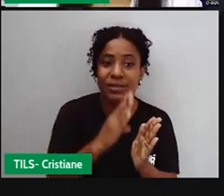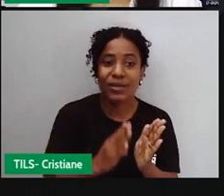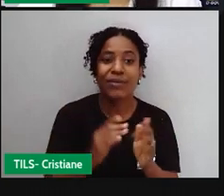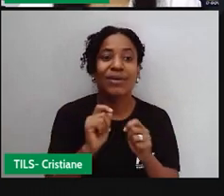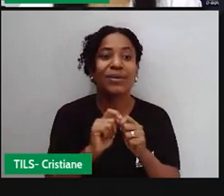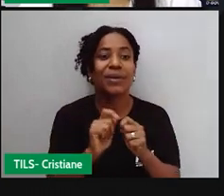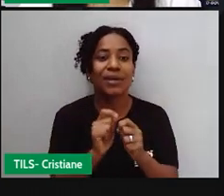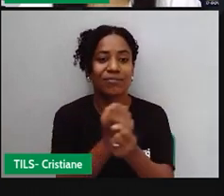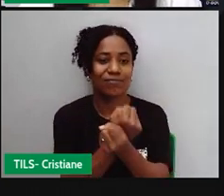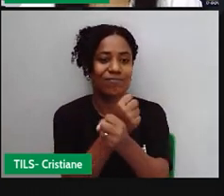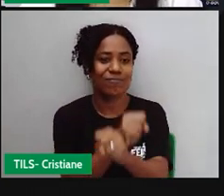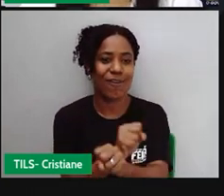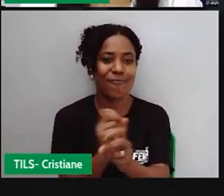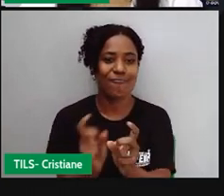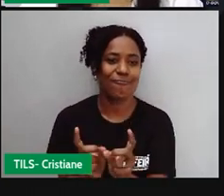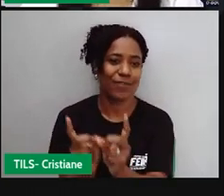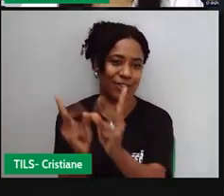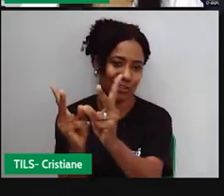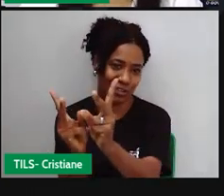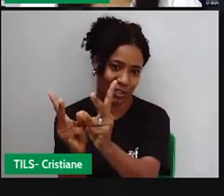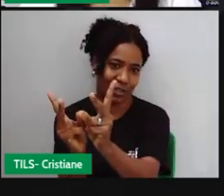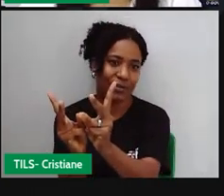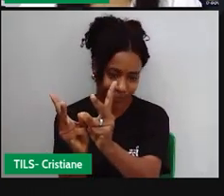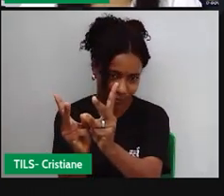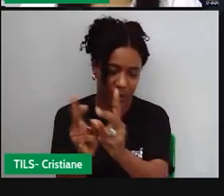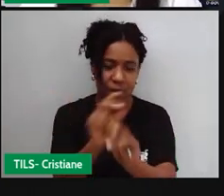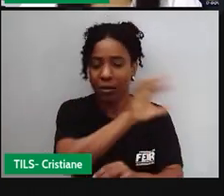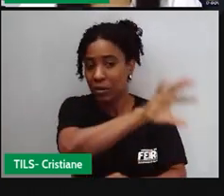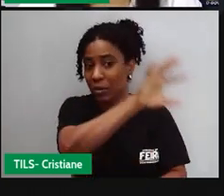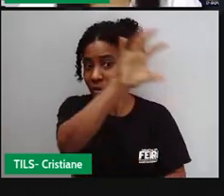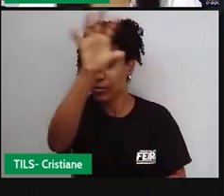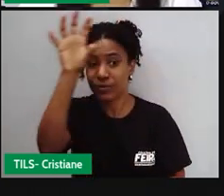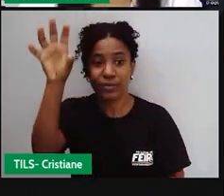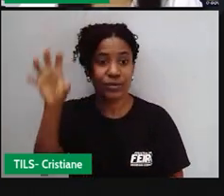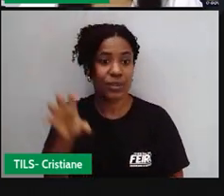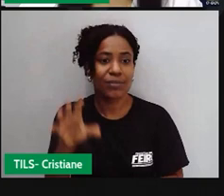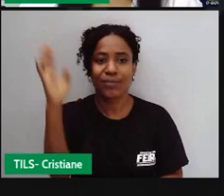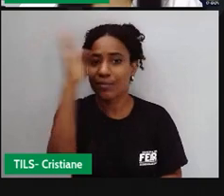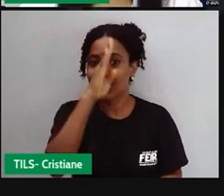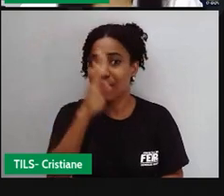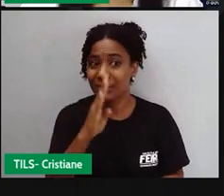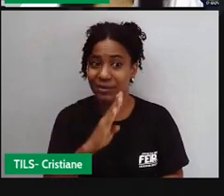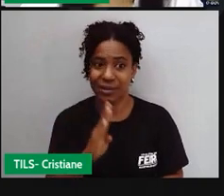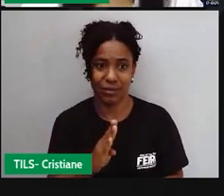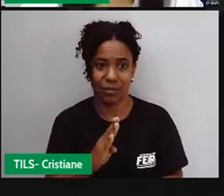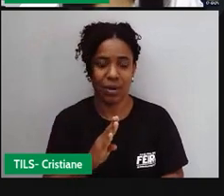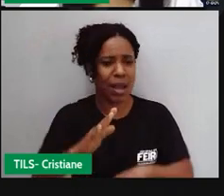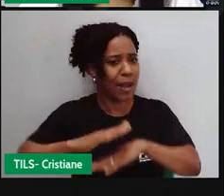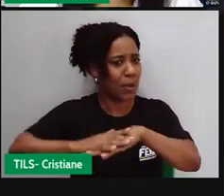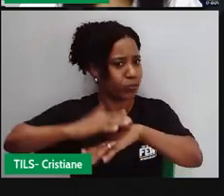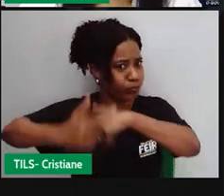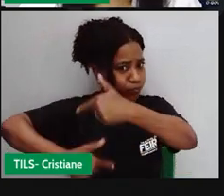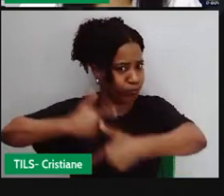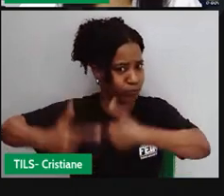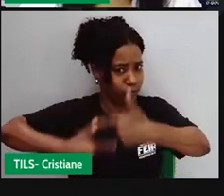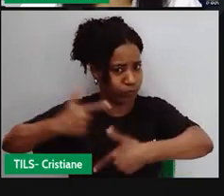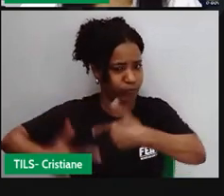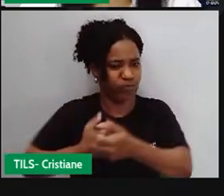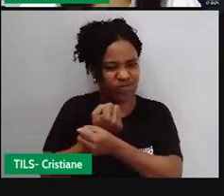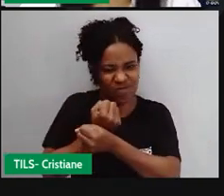espalhados aí por várias regiões brasileiras a fim de trabalharem como escravos.